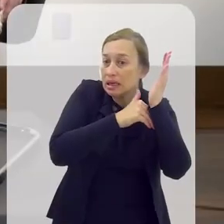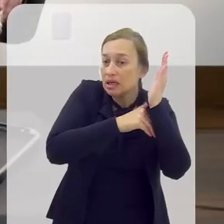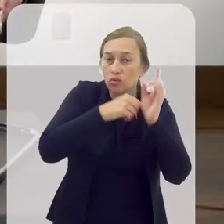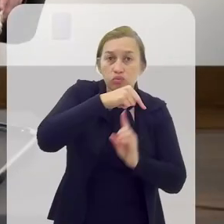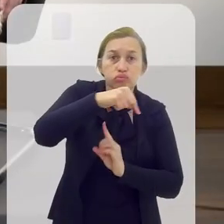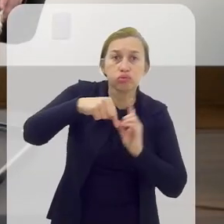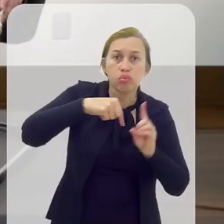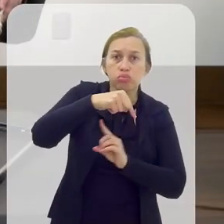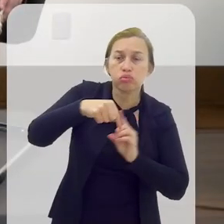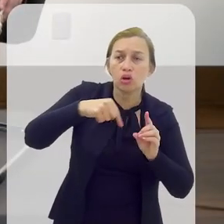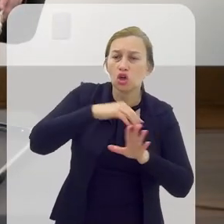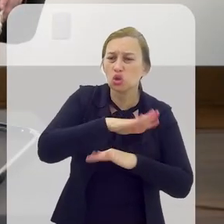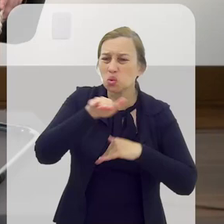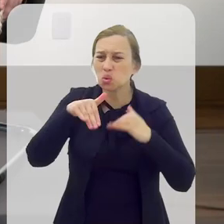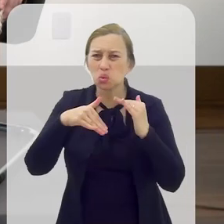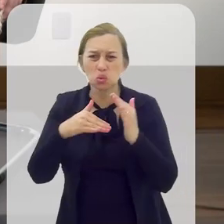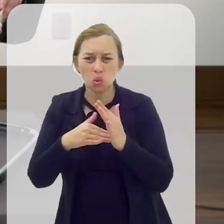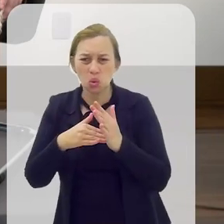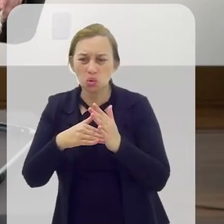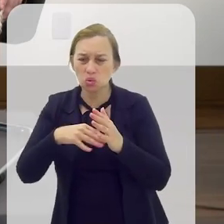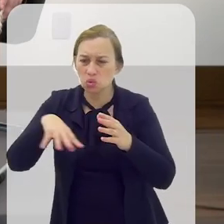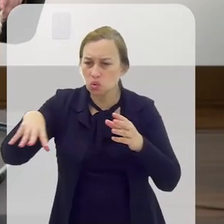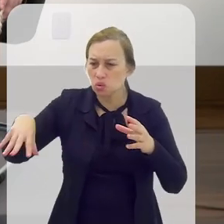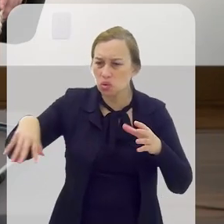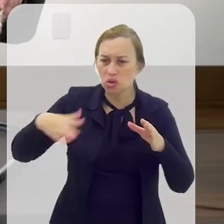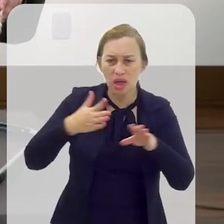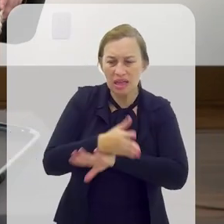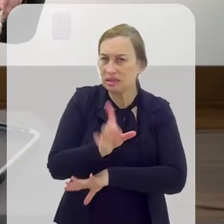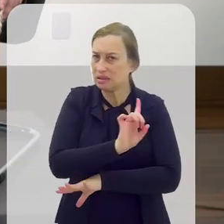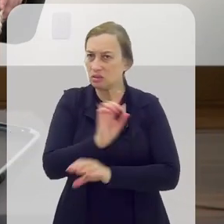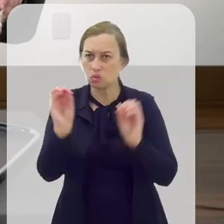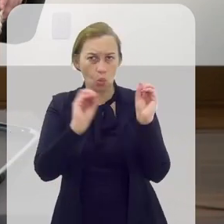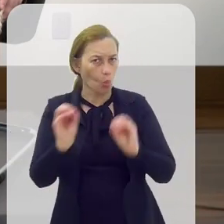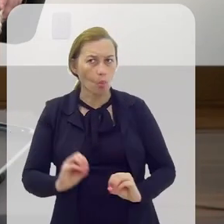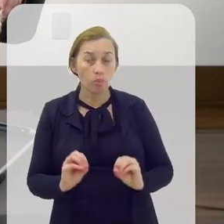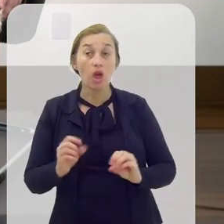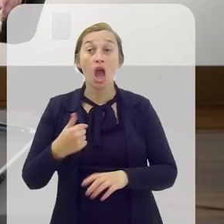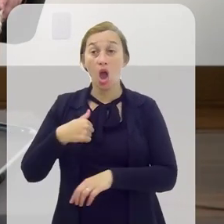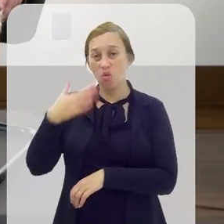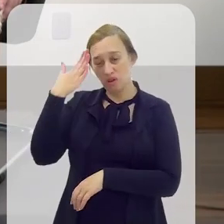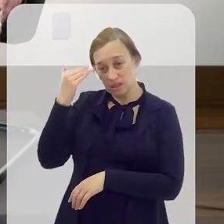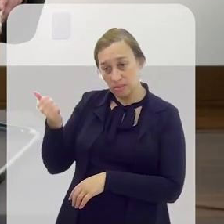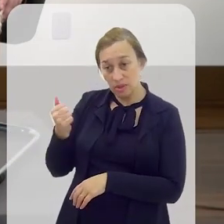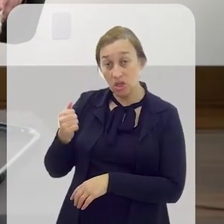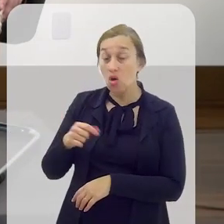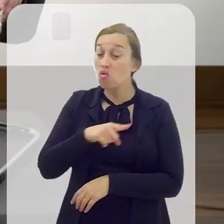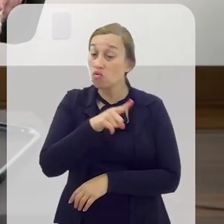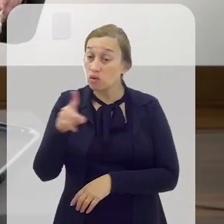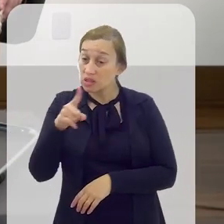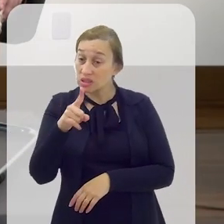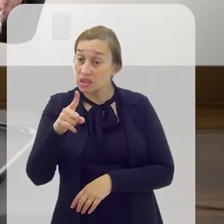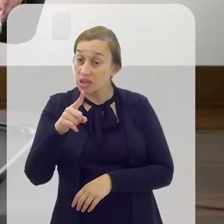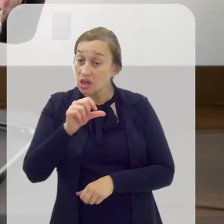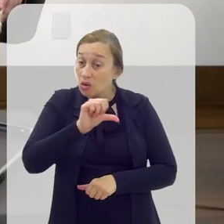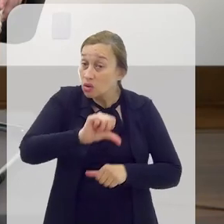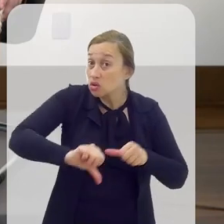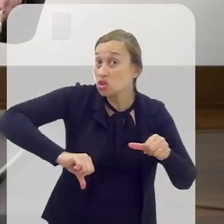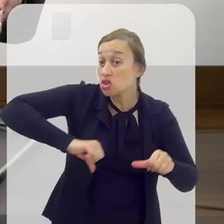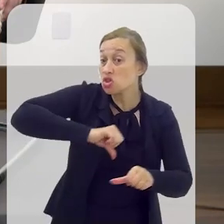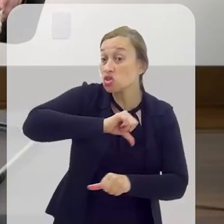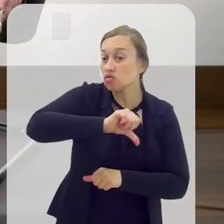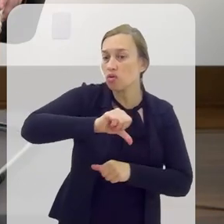algo que nem todos eles participam. Mas uma coisa eu fiquei sabendo, que você, quando se